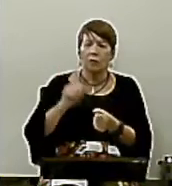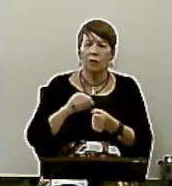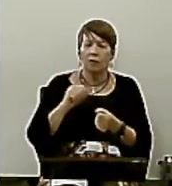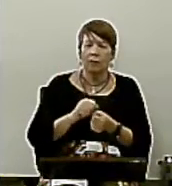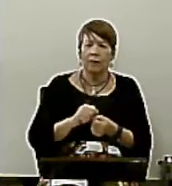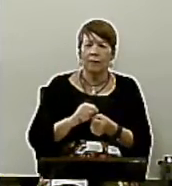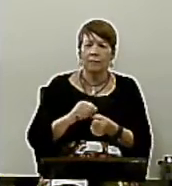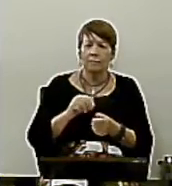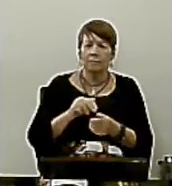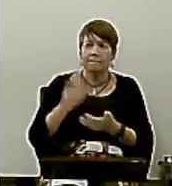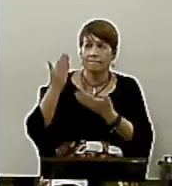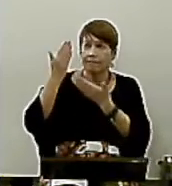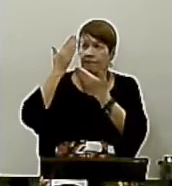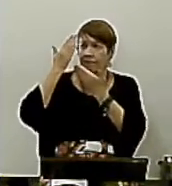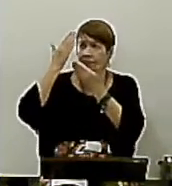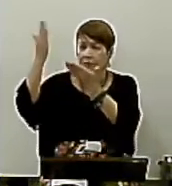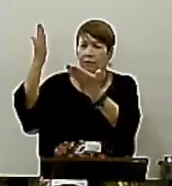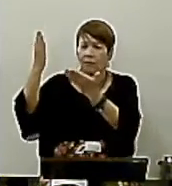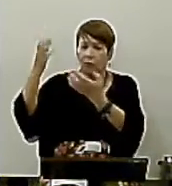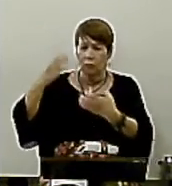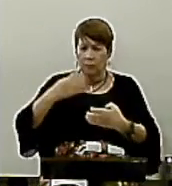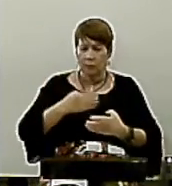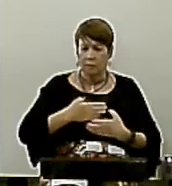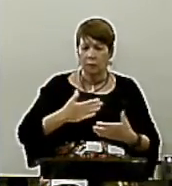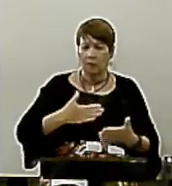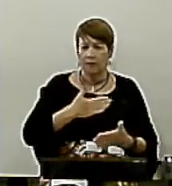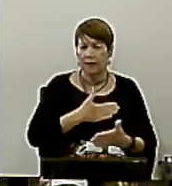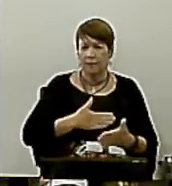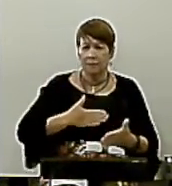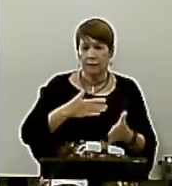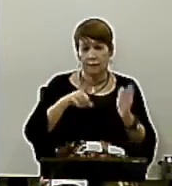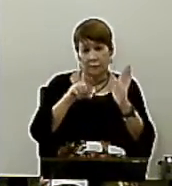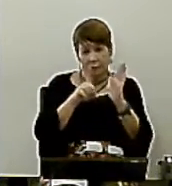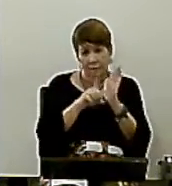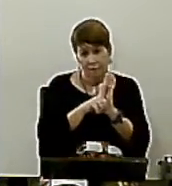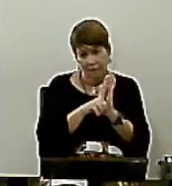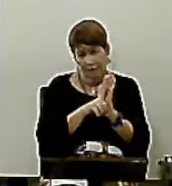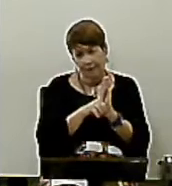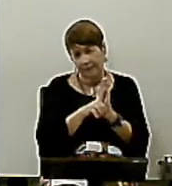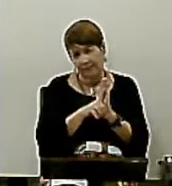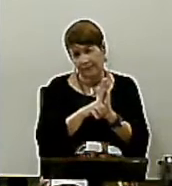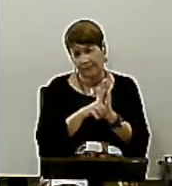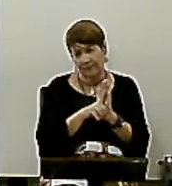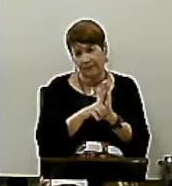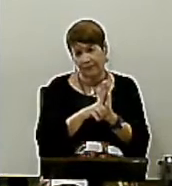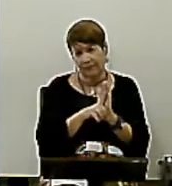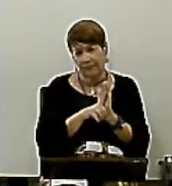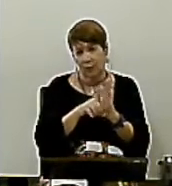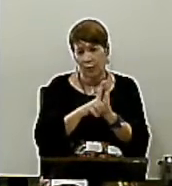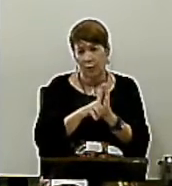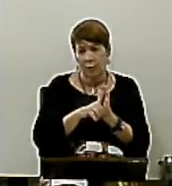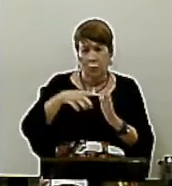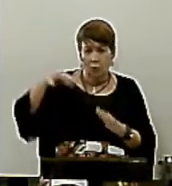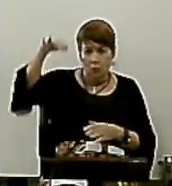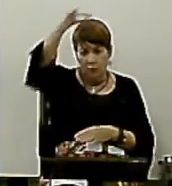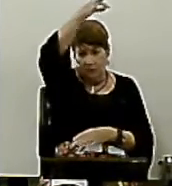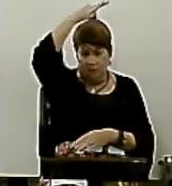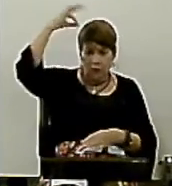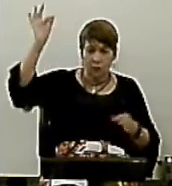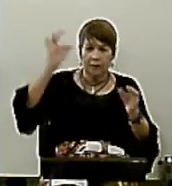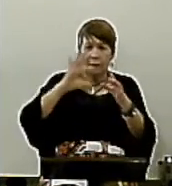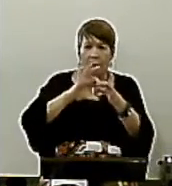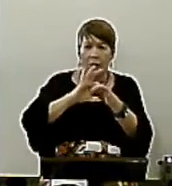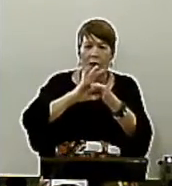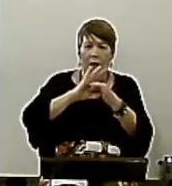Eu posso Ter prazer Nessa lei E não foi Dessa lei Que o Espírito Nos libertou Ele nos libertou Da